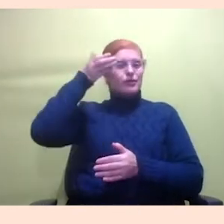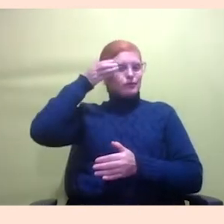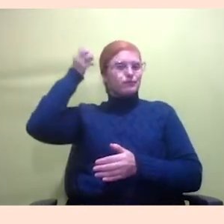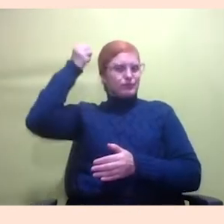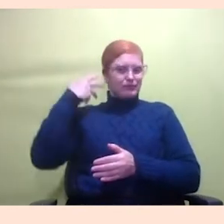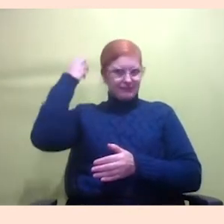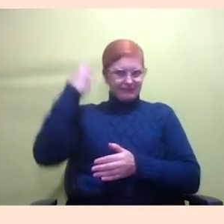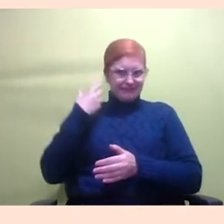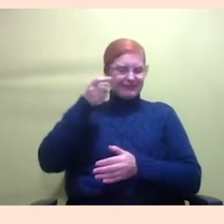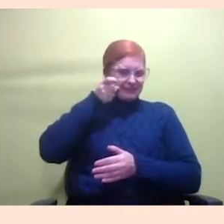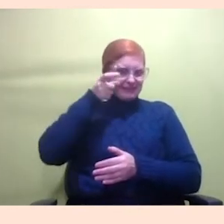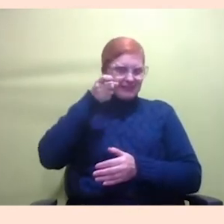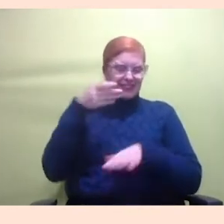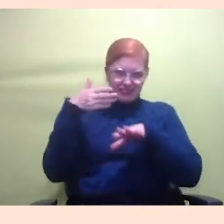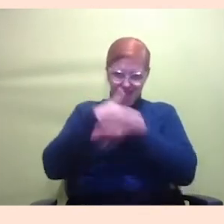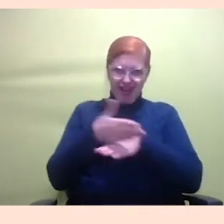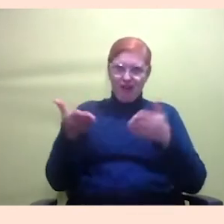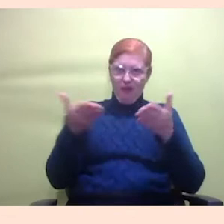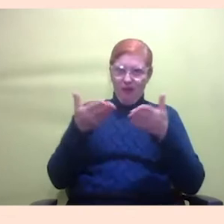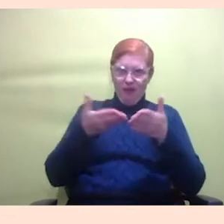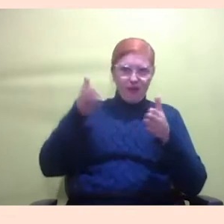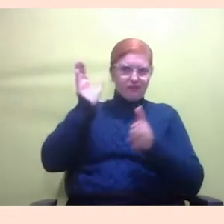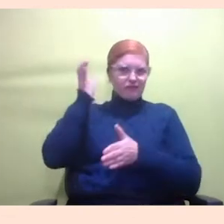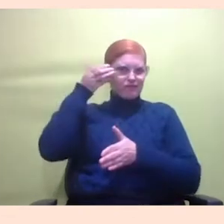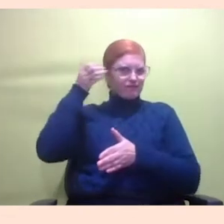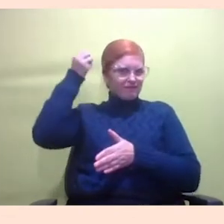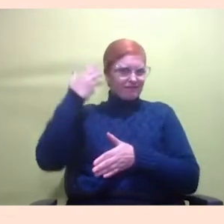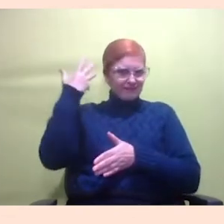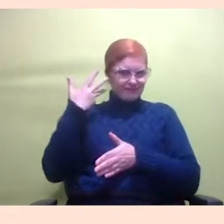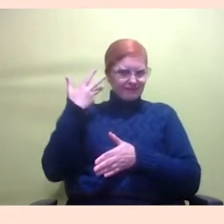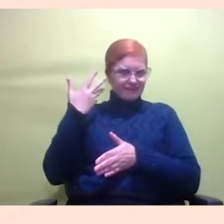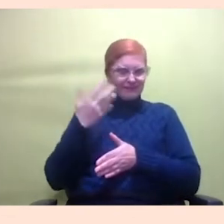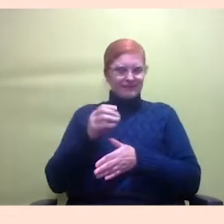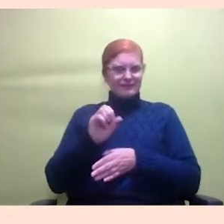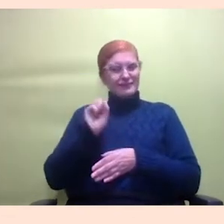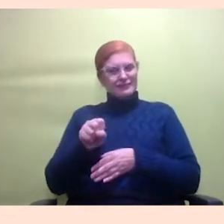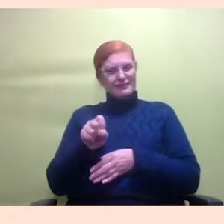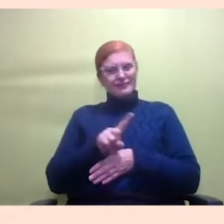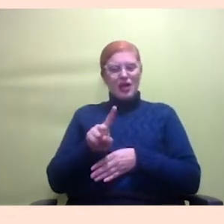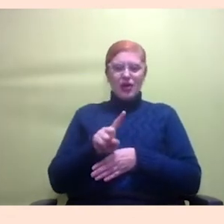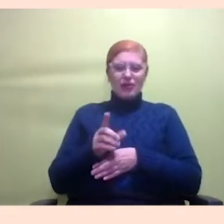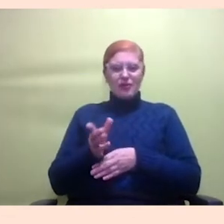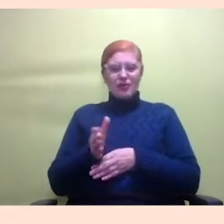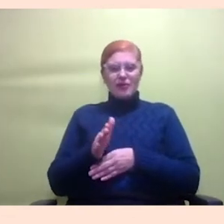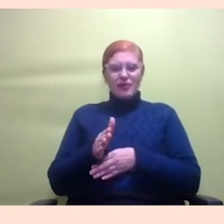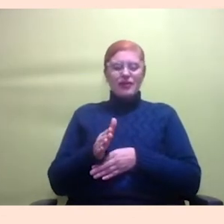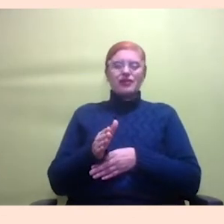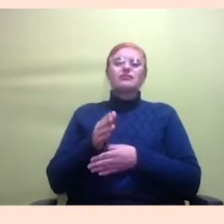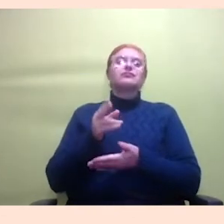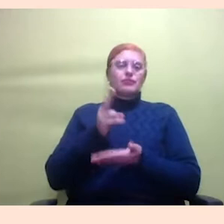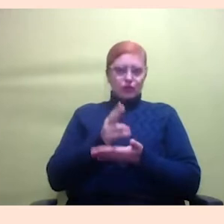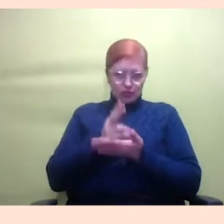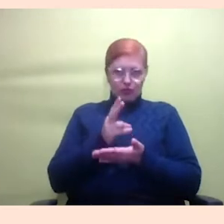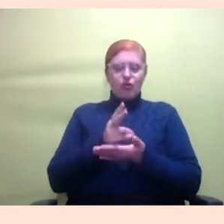entrar agora pra fazer uma audiodescrição antes do... Podemos seguir, Carmen. Posso seguir? Eu tô